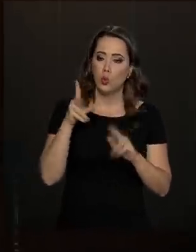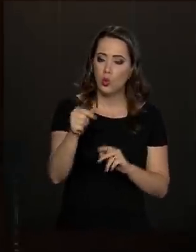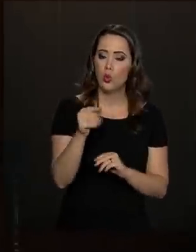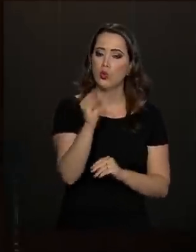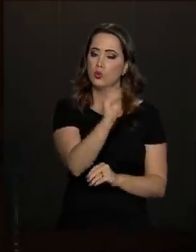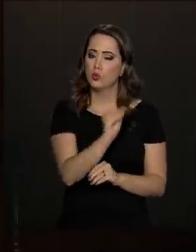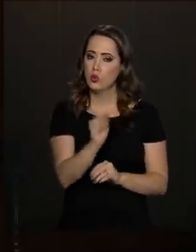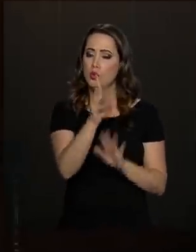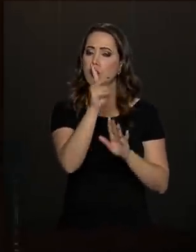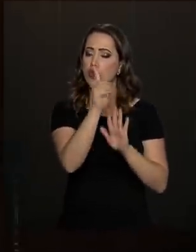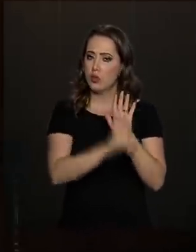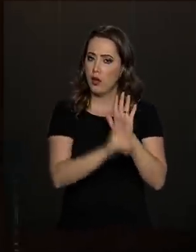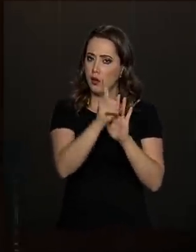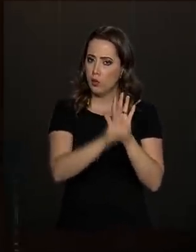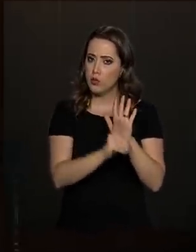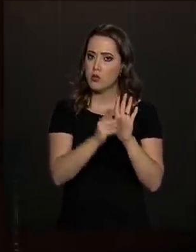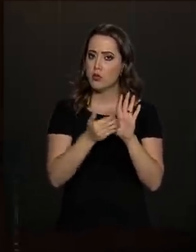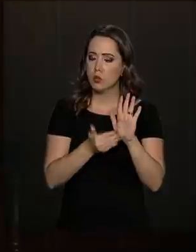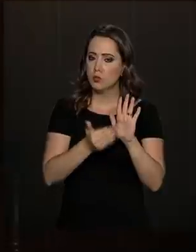foram preservados.